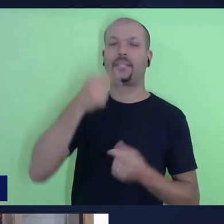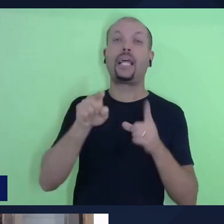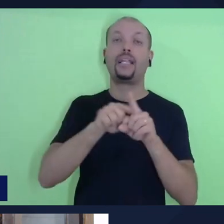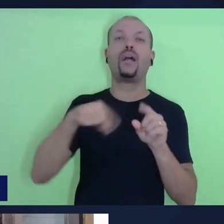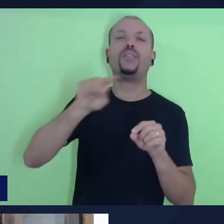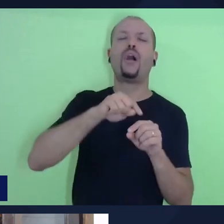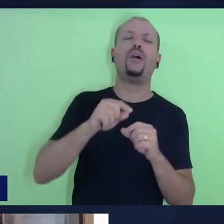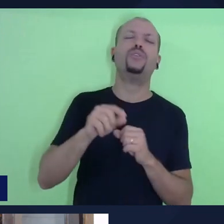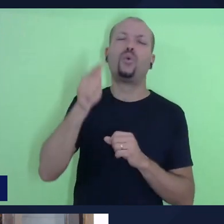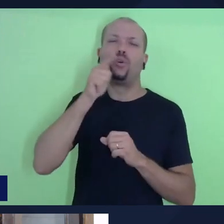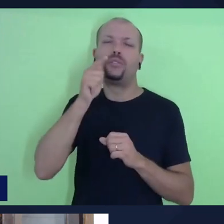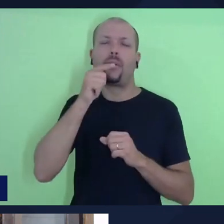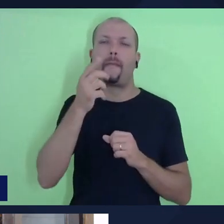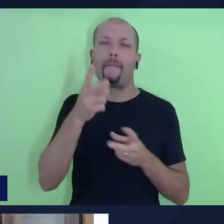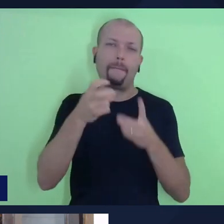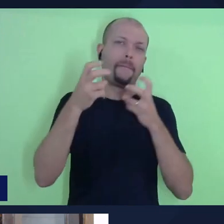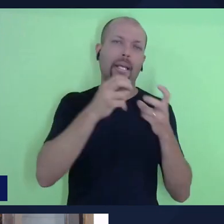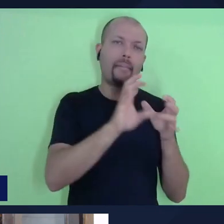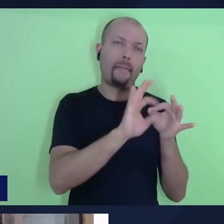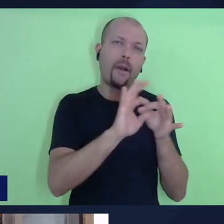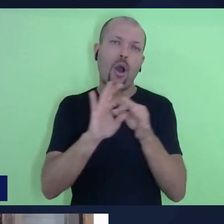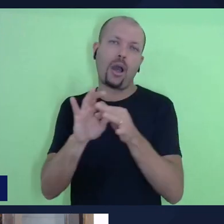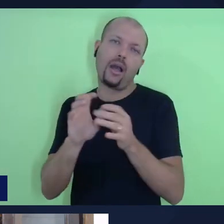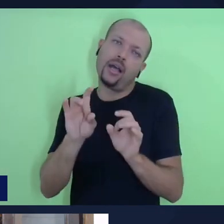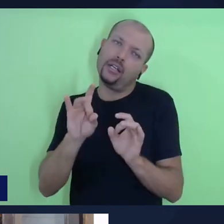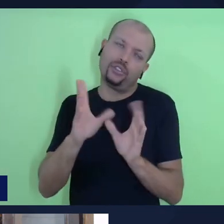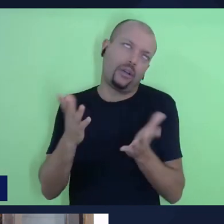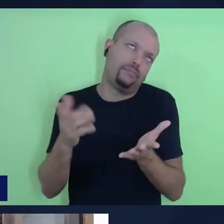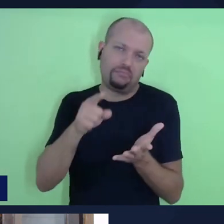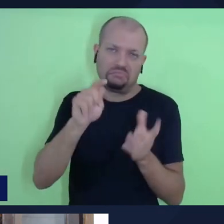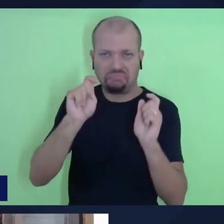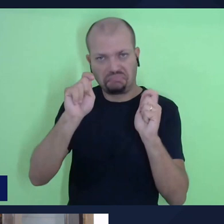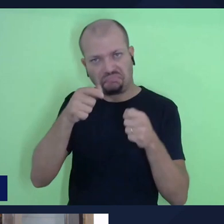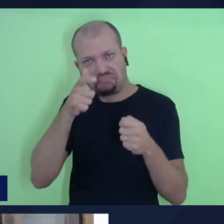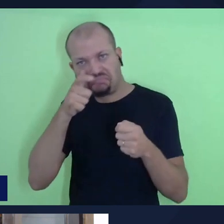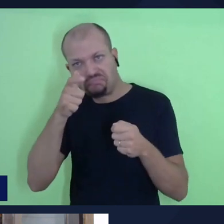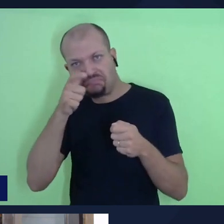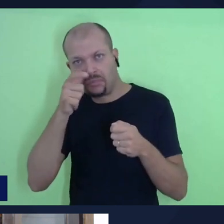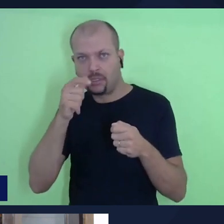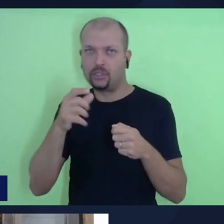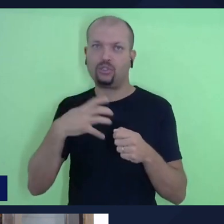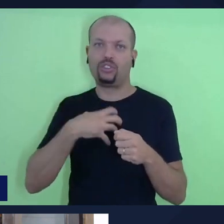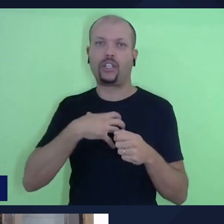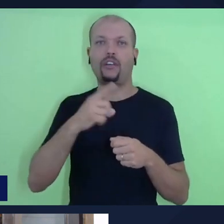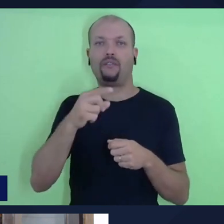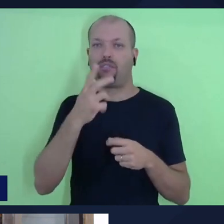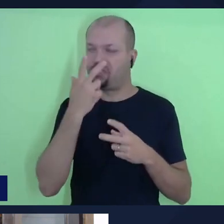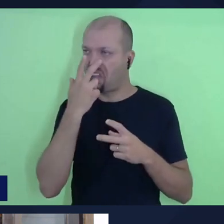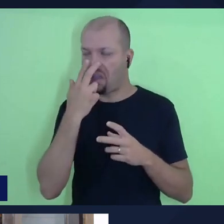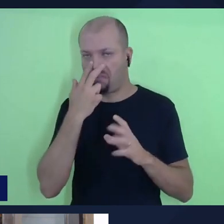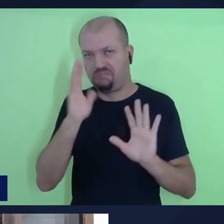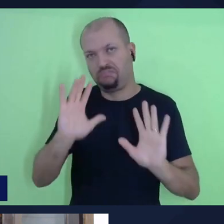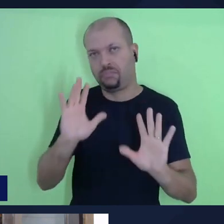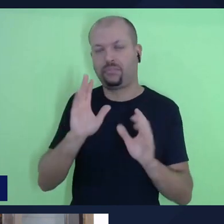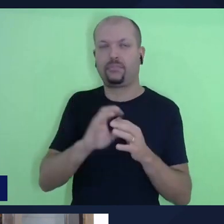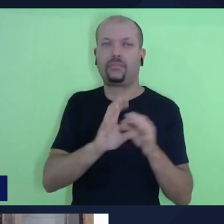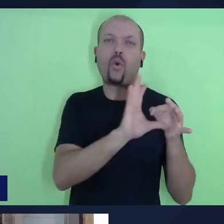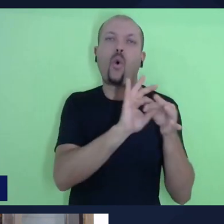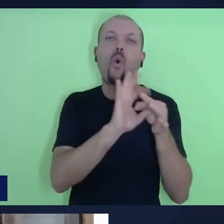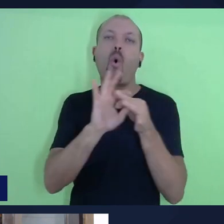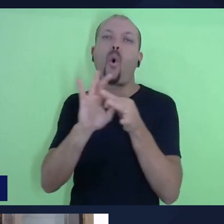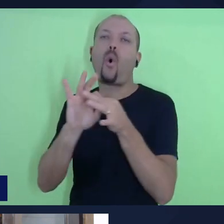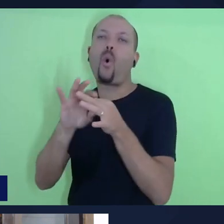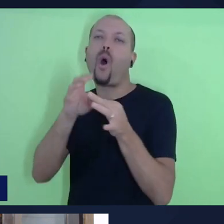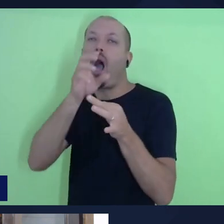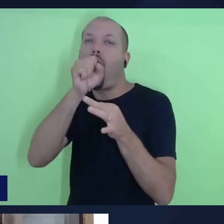sequência da lição. É uma proposta, né? Você pode olhar da forma que você achar melhor. Ligando o sábado